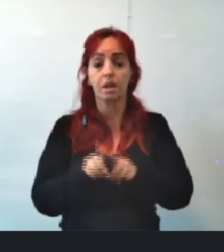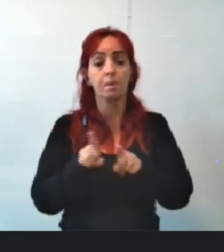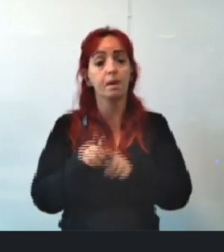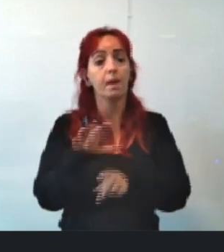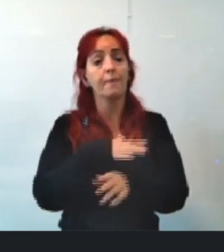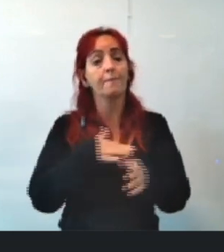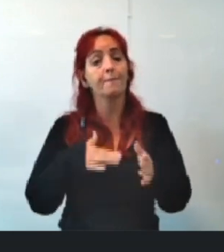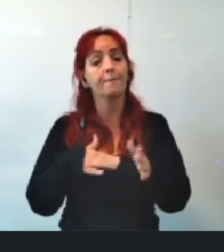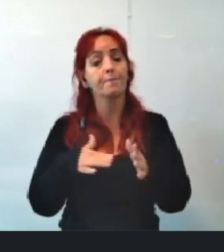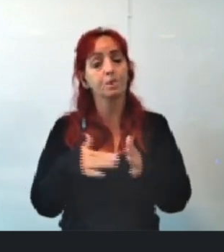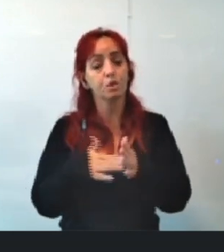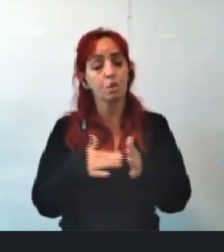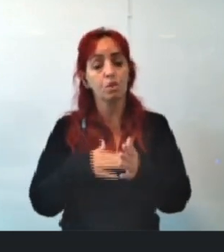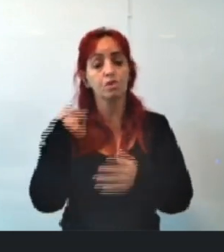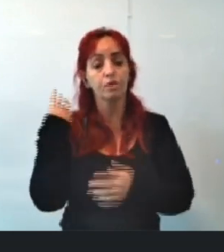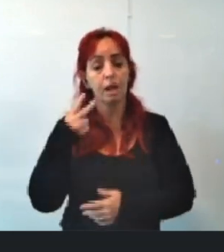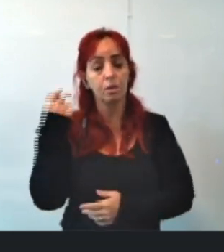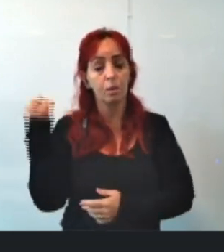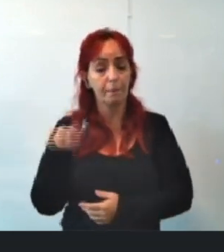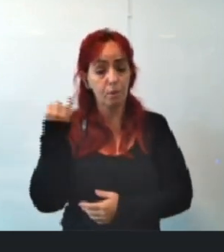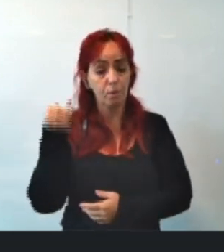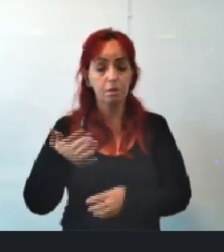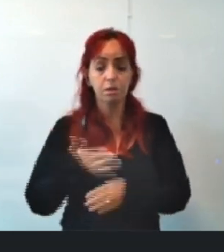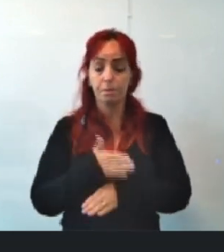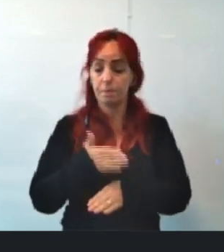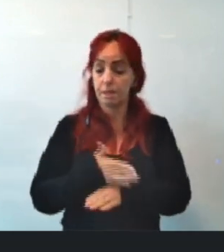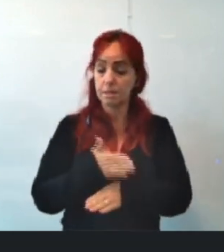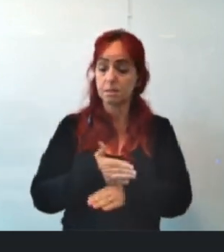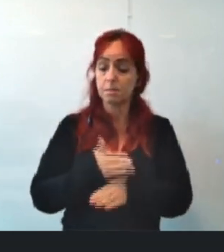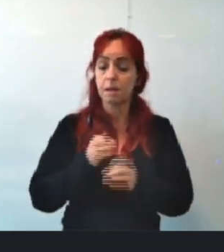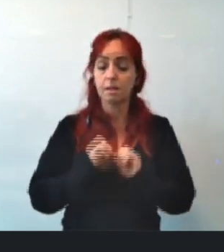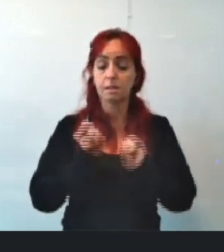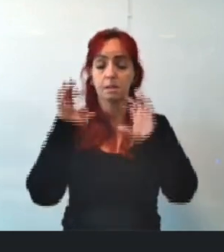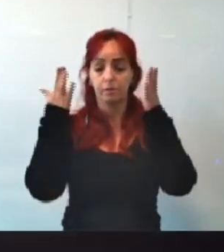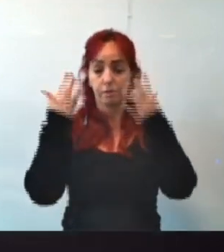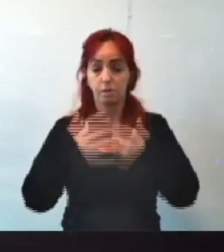todos os vereadores da casa realmente participassem desse evento.